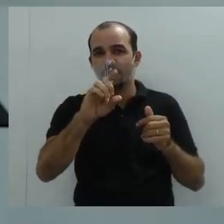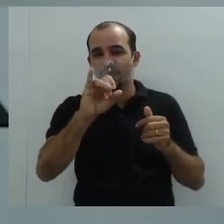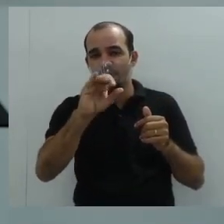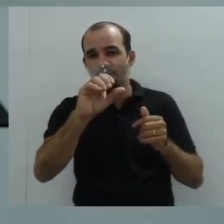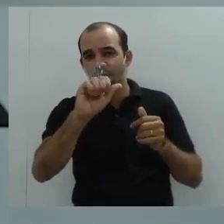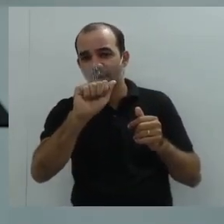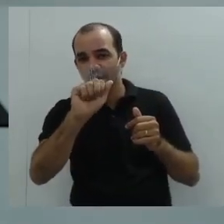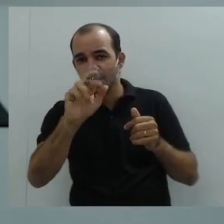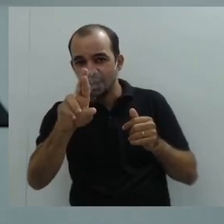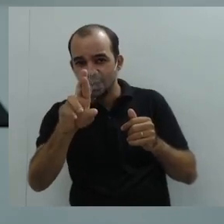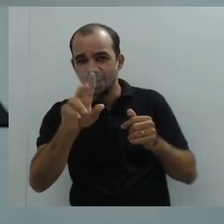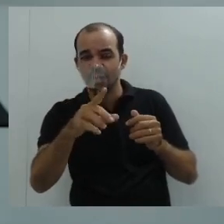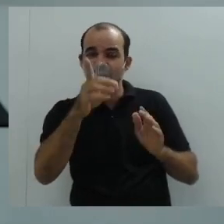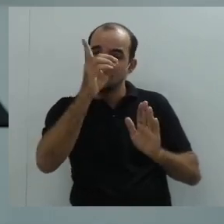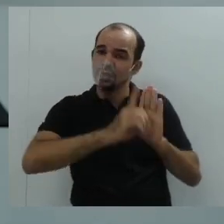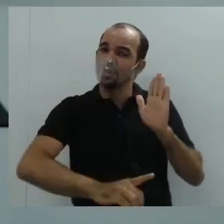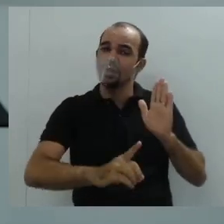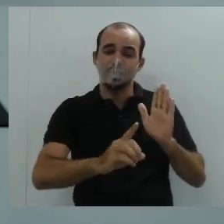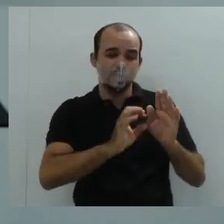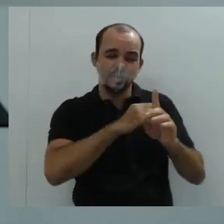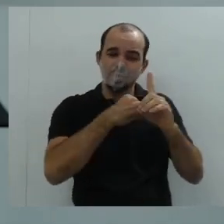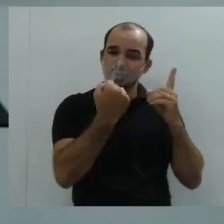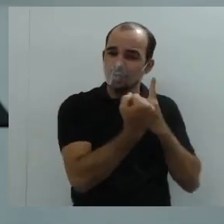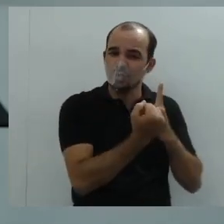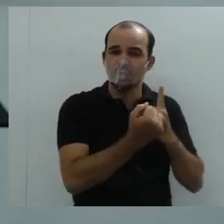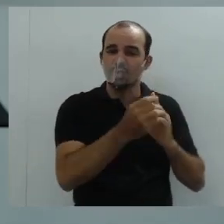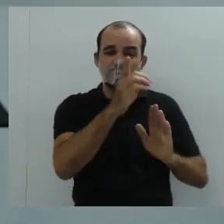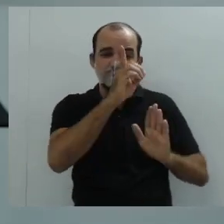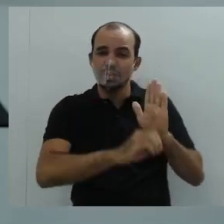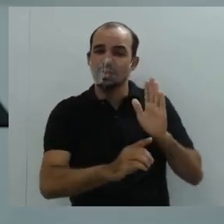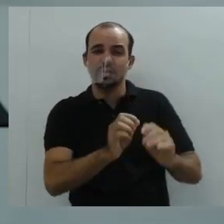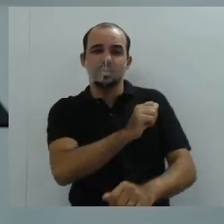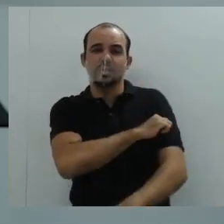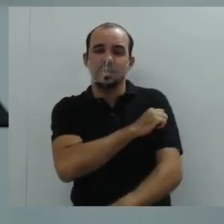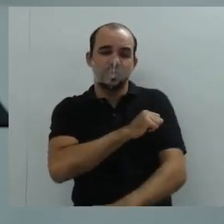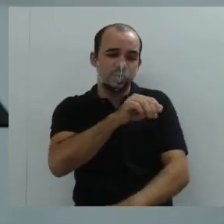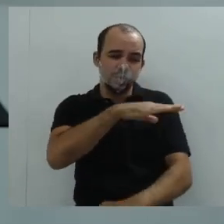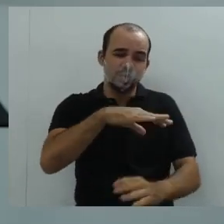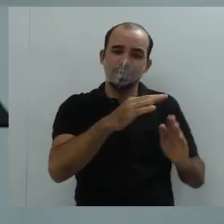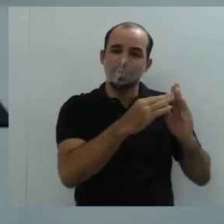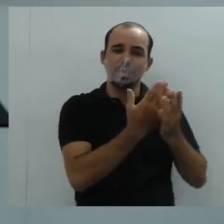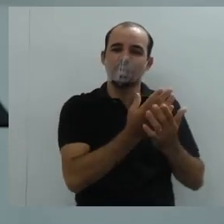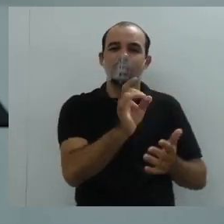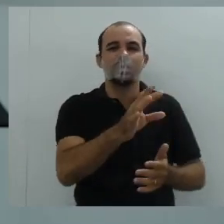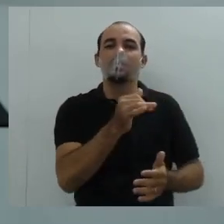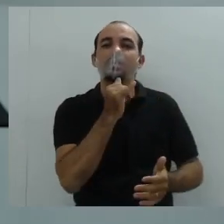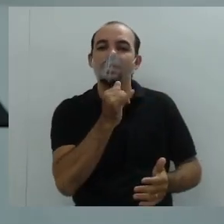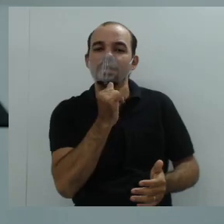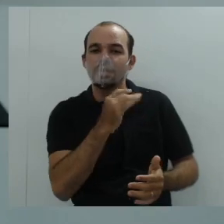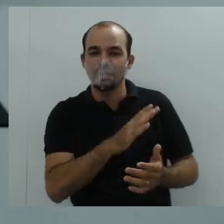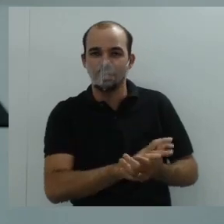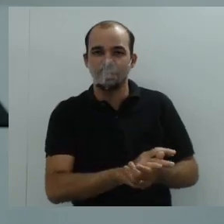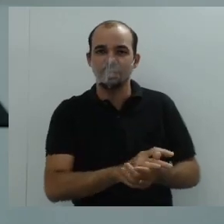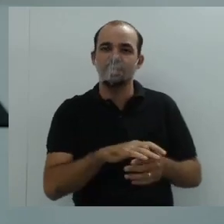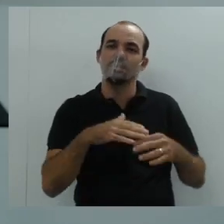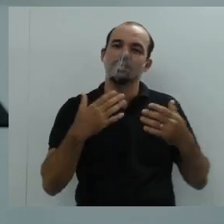e a nossa língua portuguesa, os nossos estudos sobre a língua vai nos ajudar com relação a isso. A gente vai trabalhar com o gênero